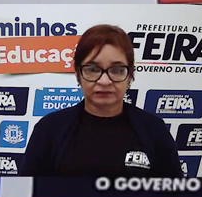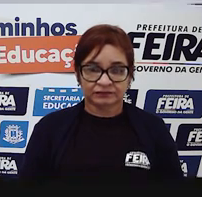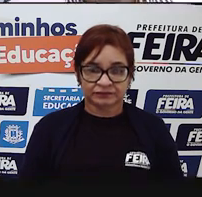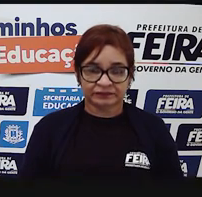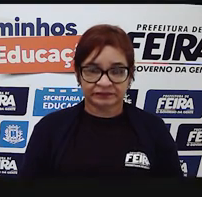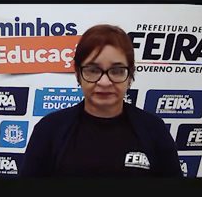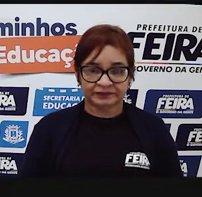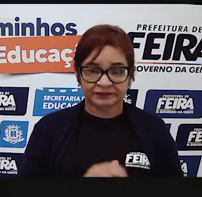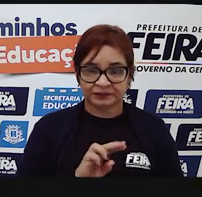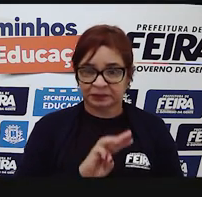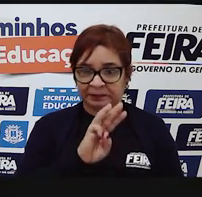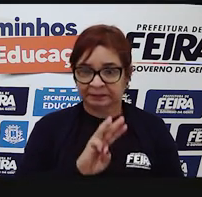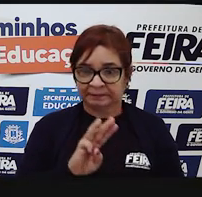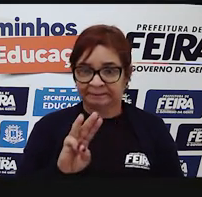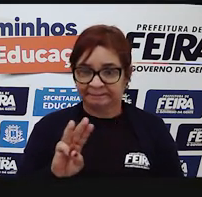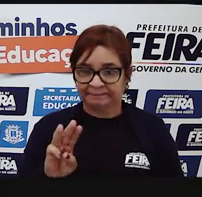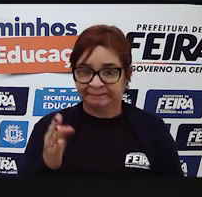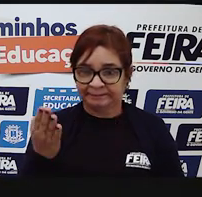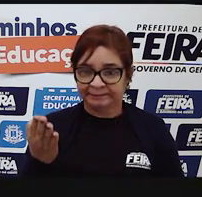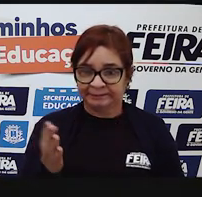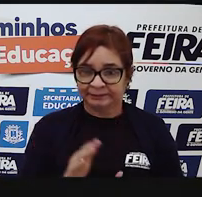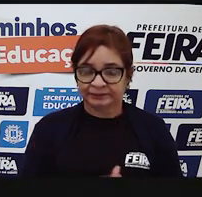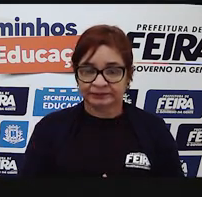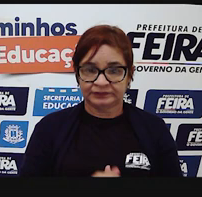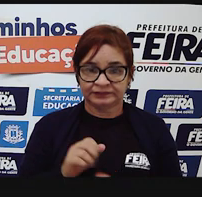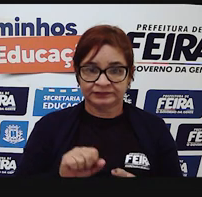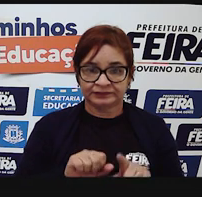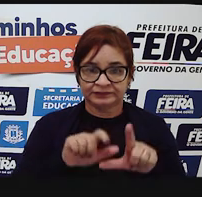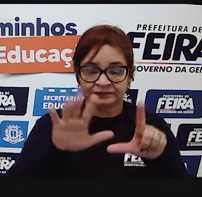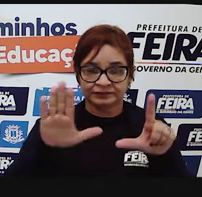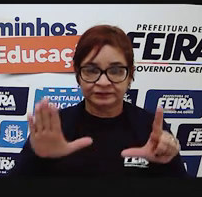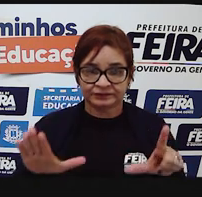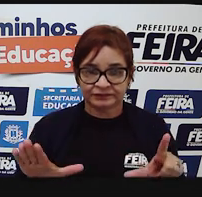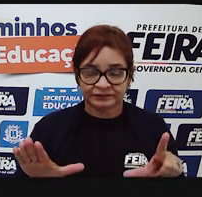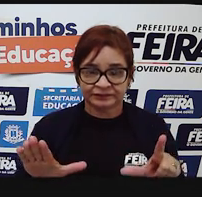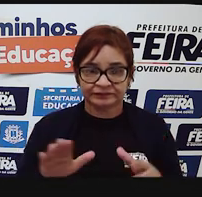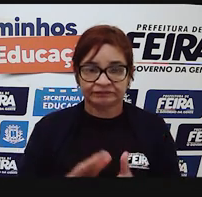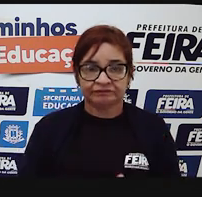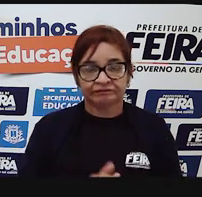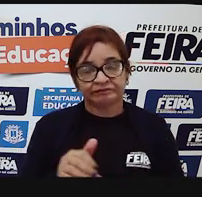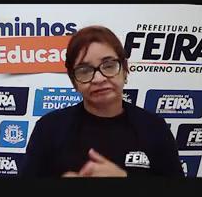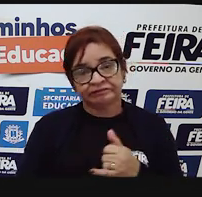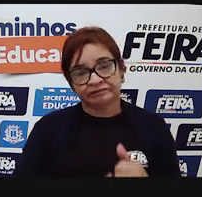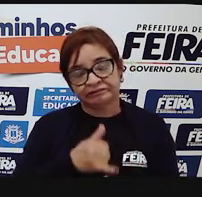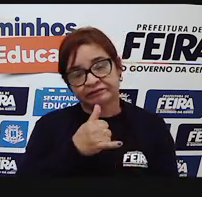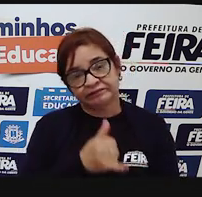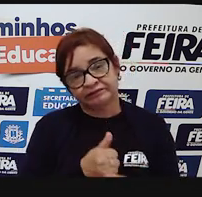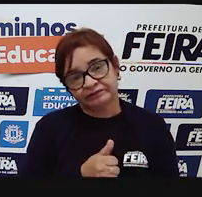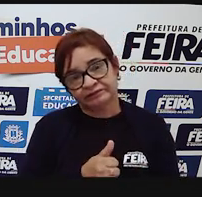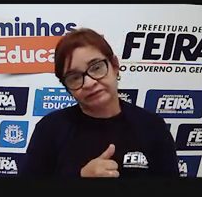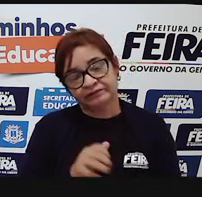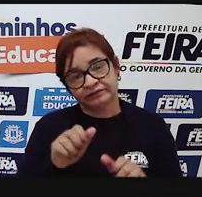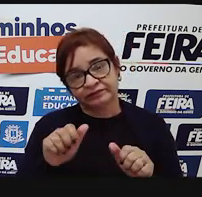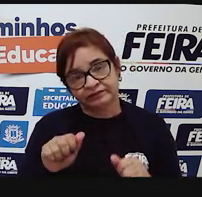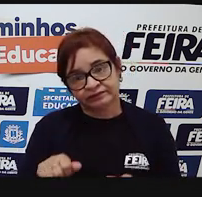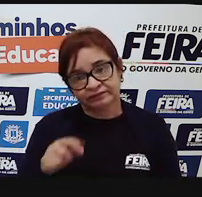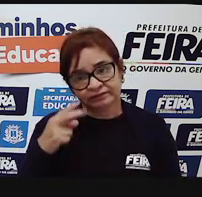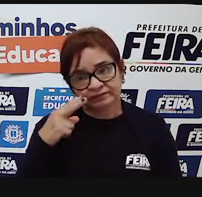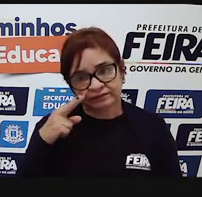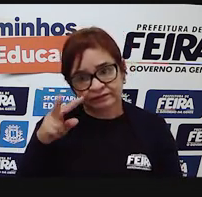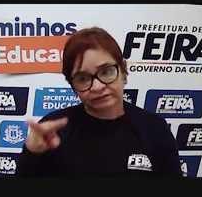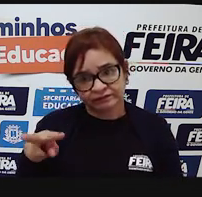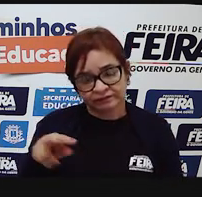esse site, o Canva, que é uma plataforma, uma plataforma na internet, com a qual você pode